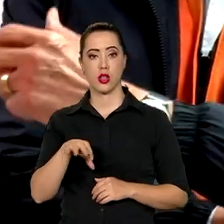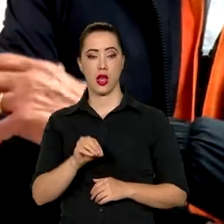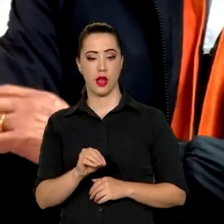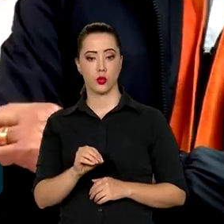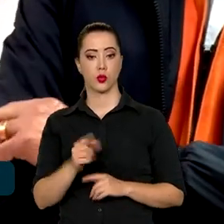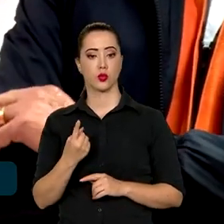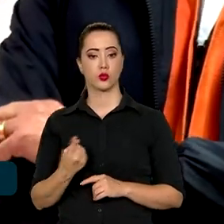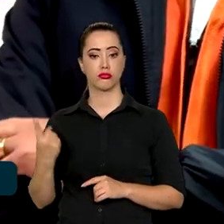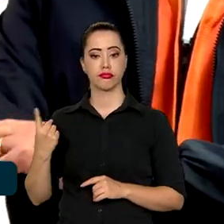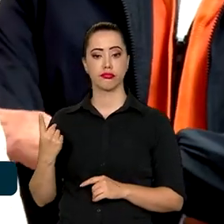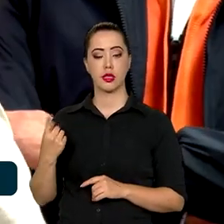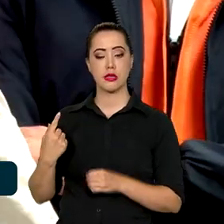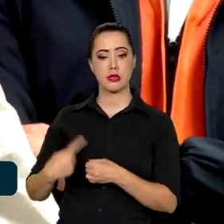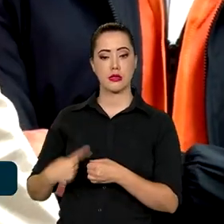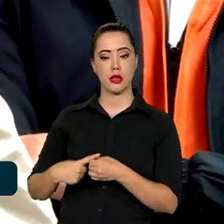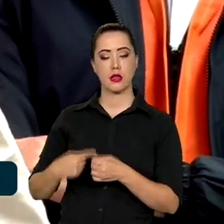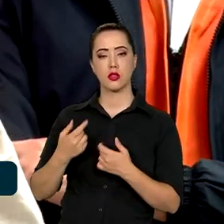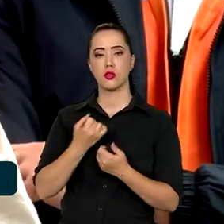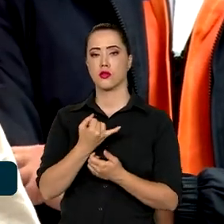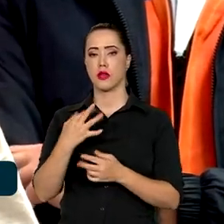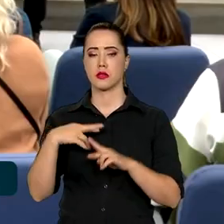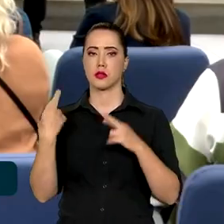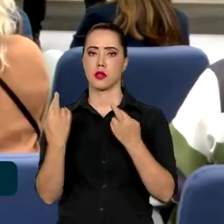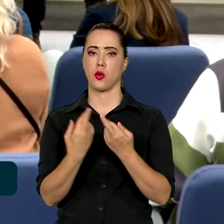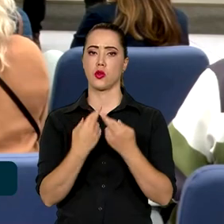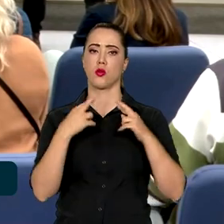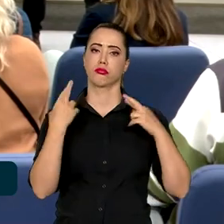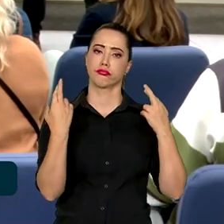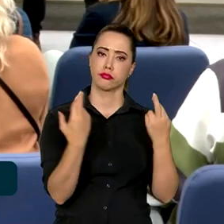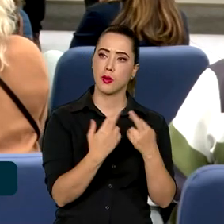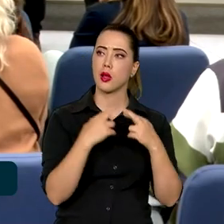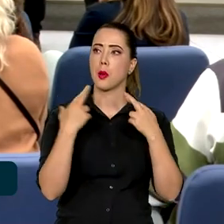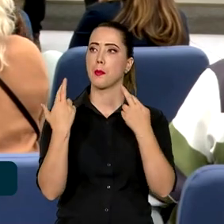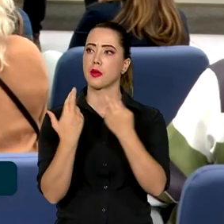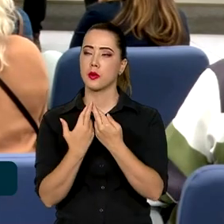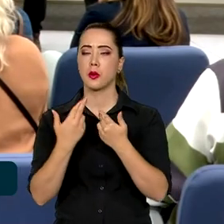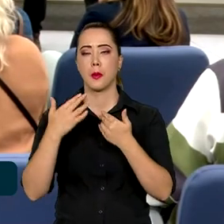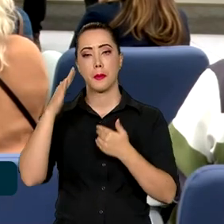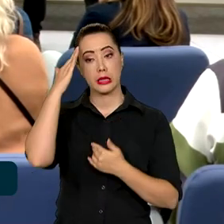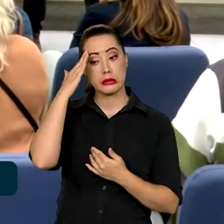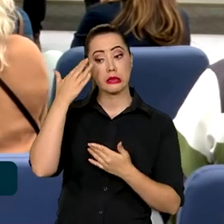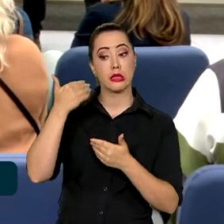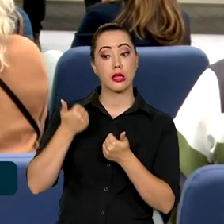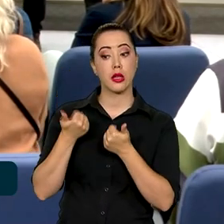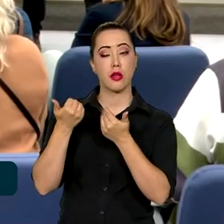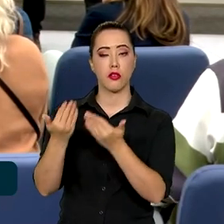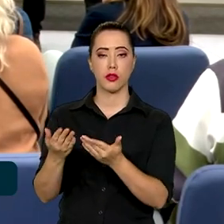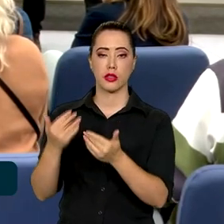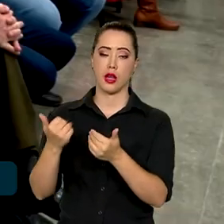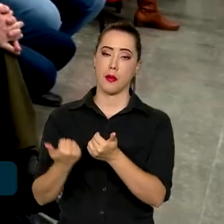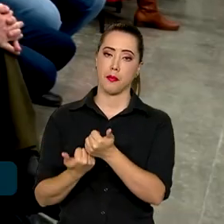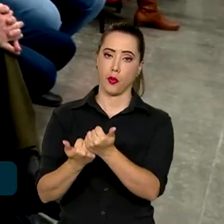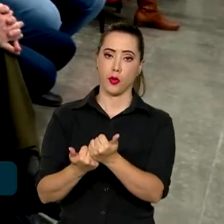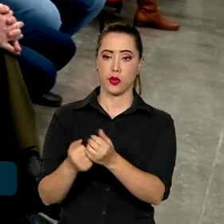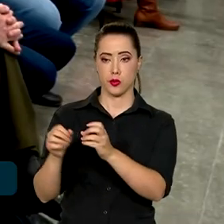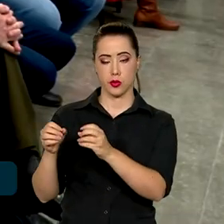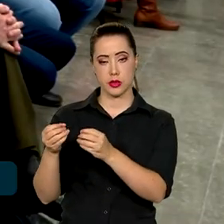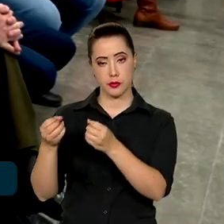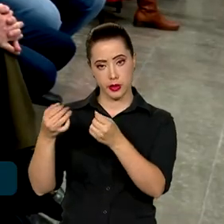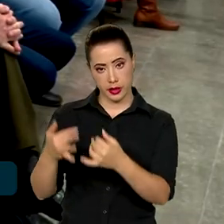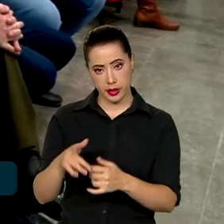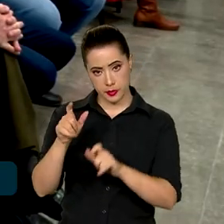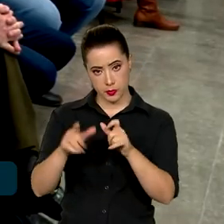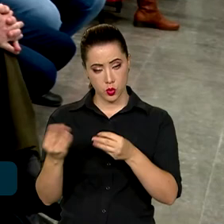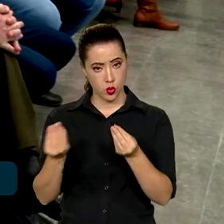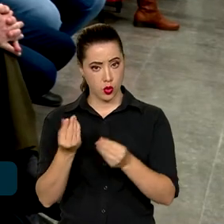Taquari, eles participaram de uma série de reuniões para prestar apoio e orientaram os gestores locais sobre o acesso